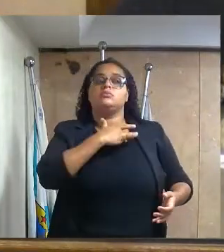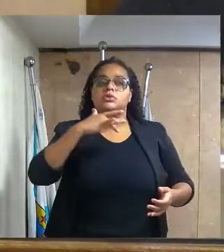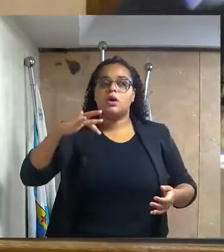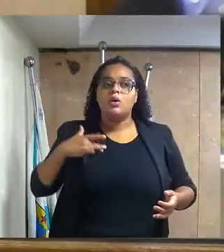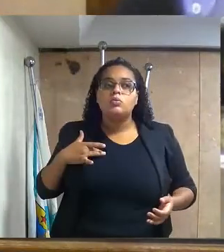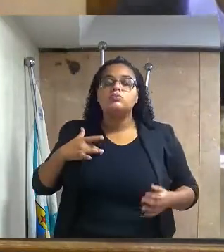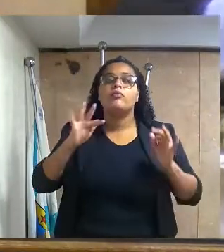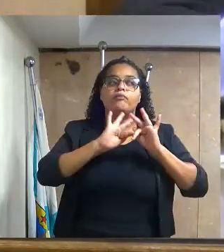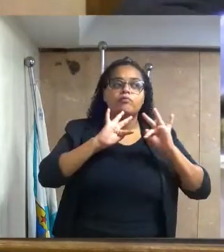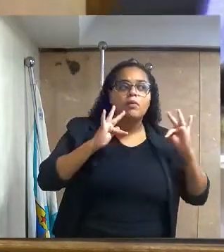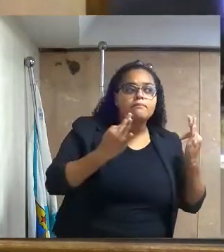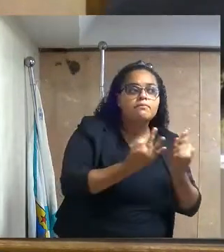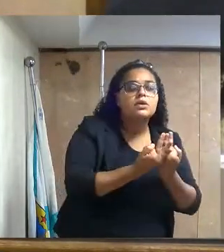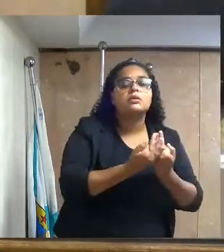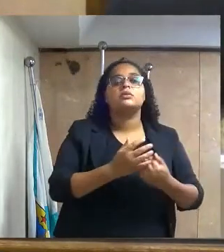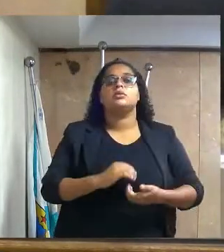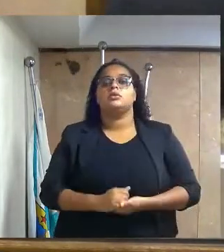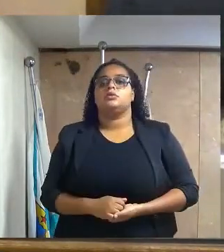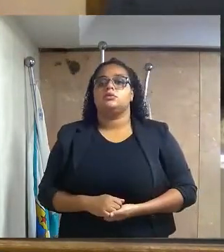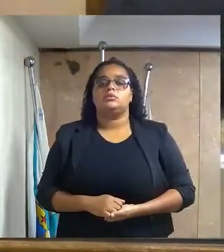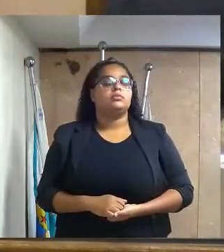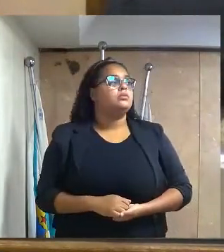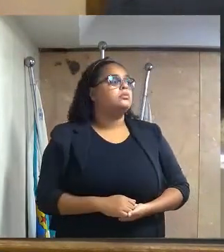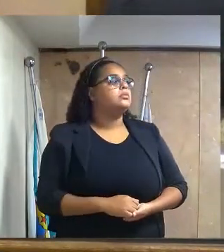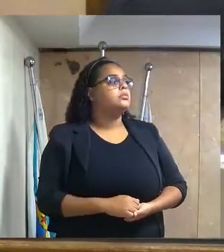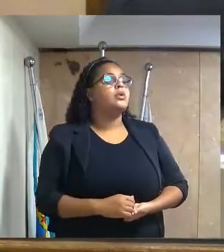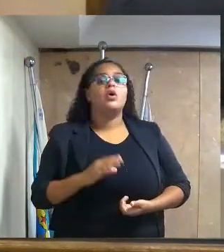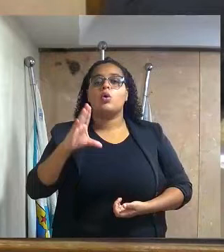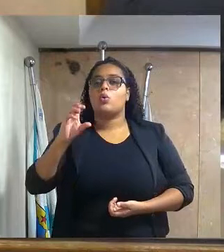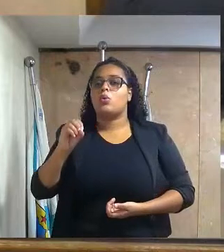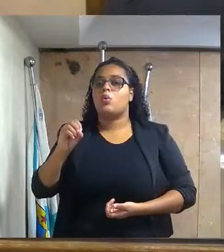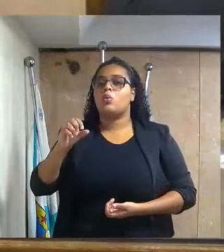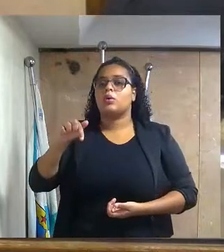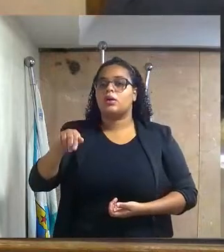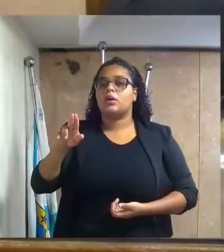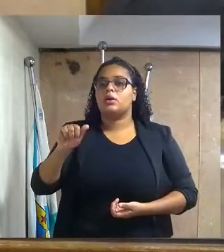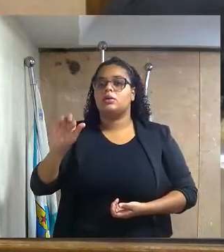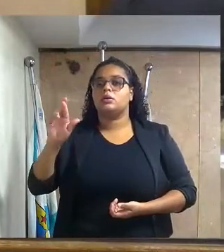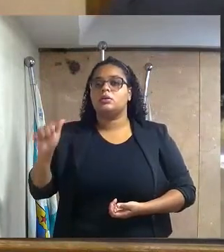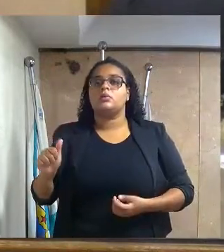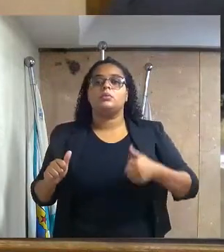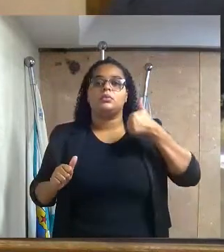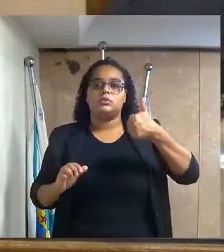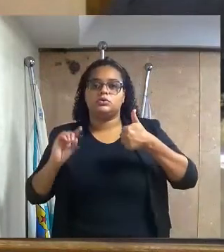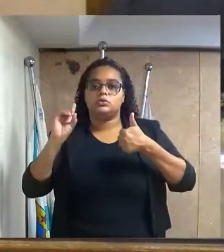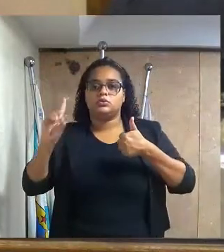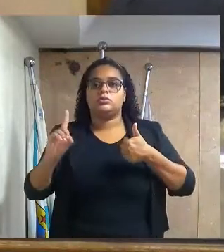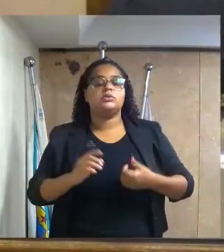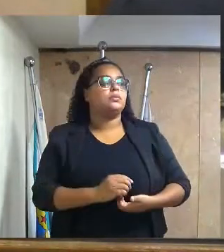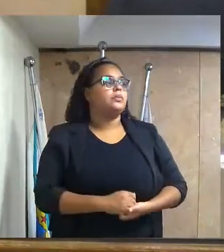família, na comunidade do Coqueirinho, primeiro distrito desse município.